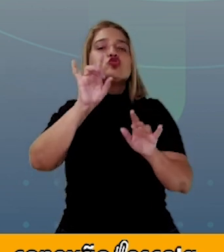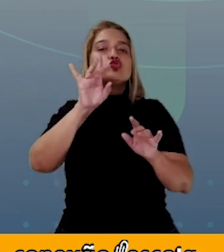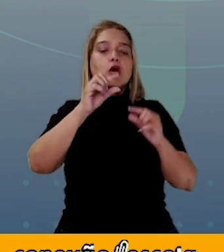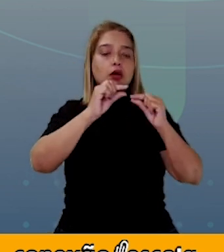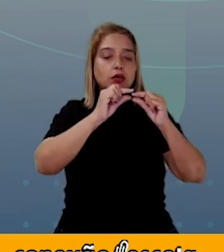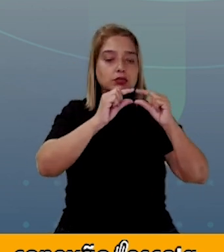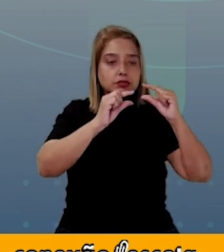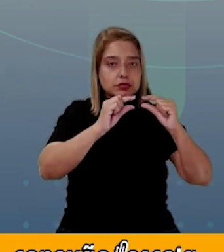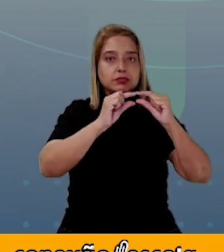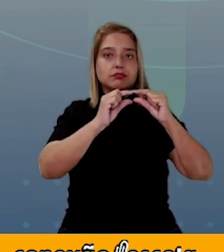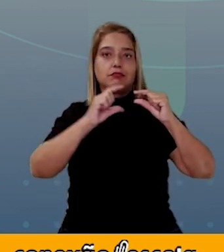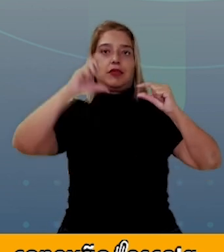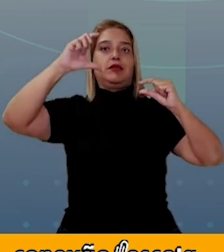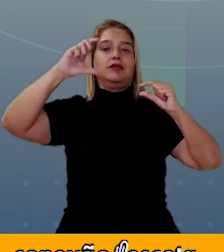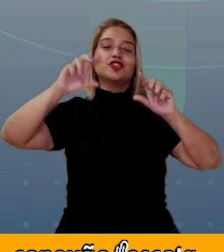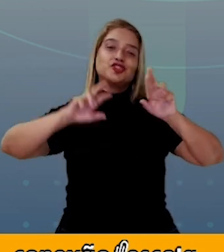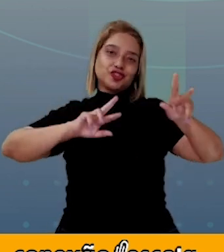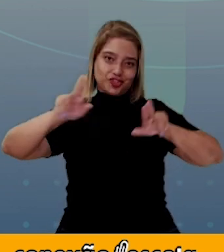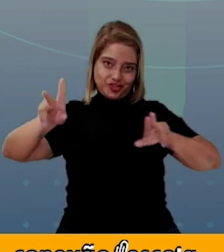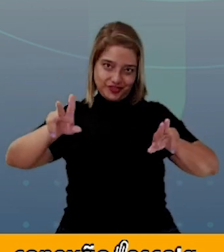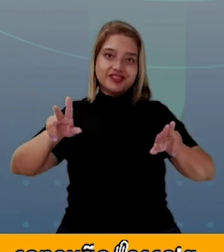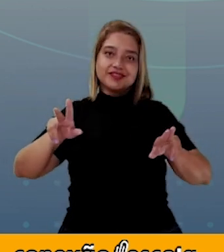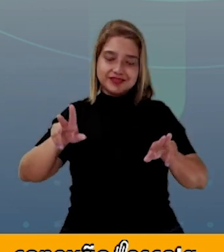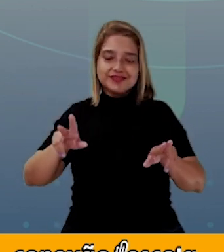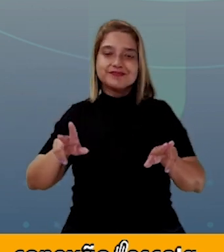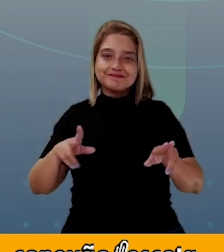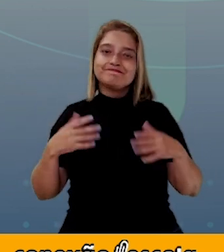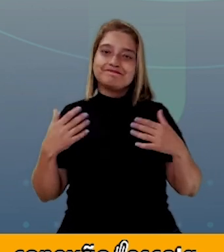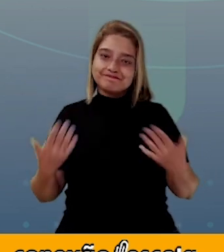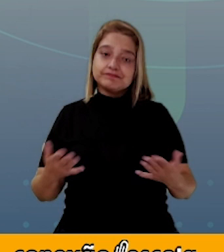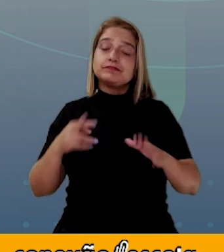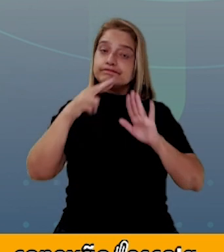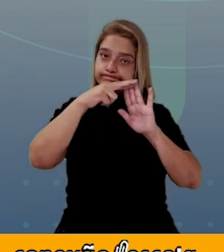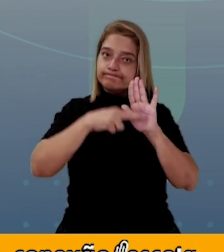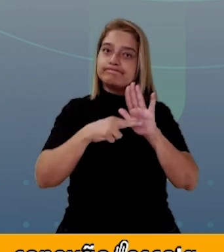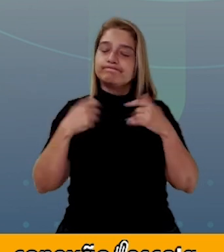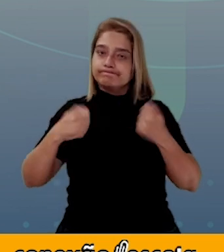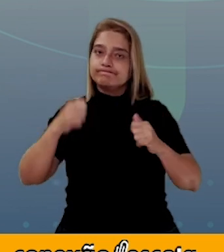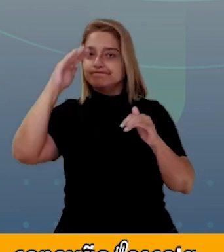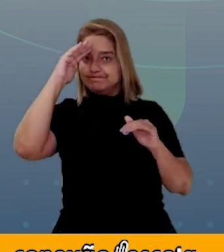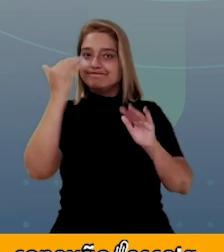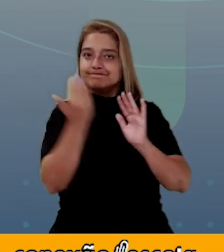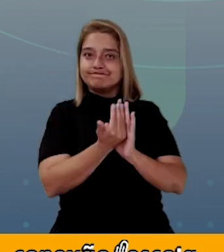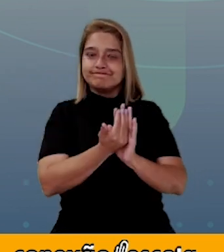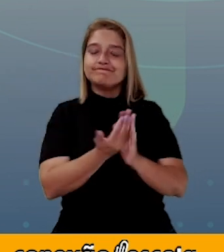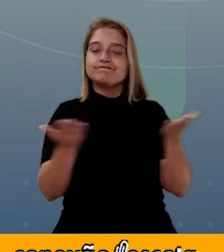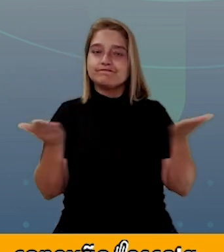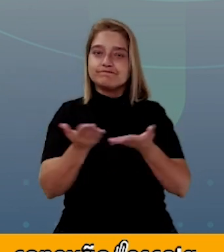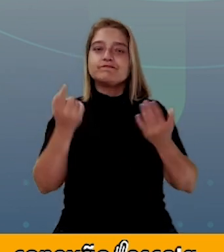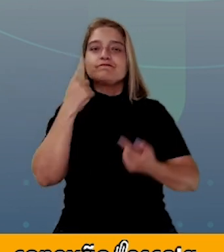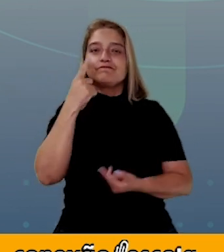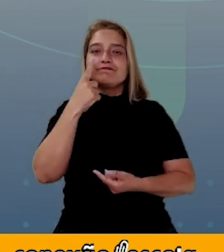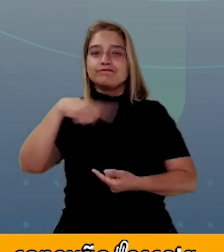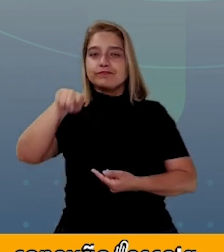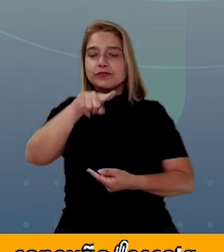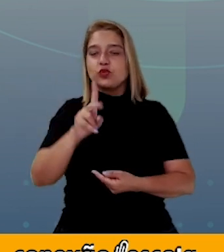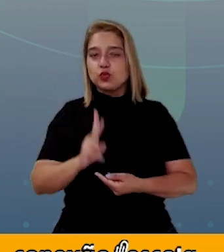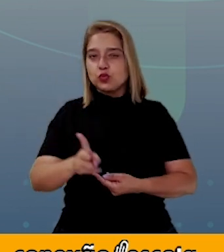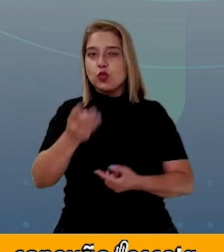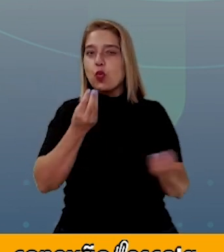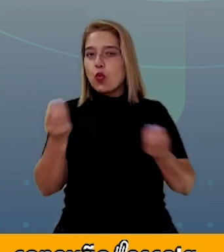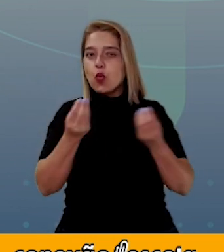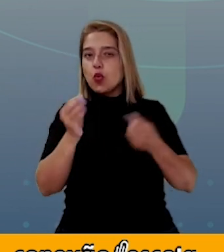tamanhos diferentes. Ok? Então, a regra é essa. Agora, vamos continuar